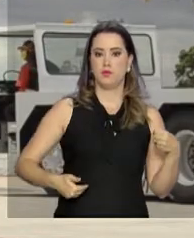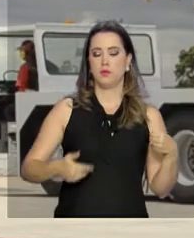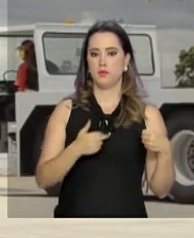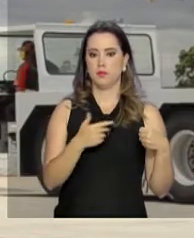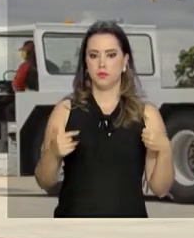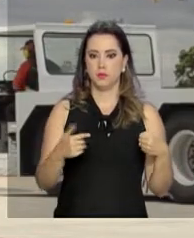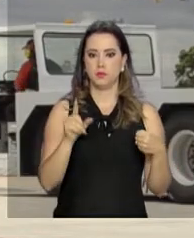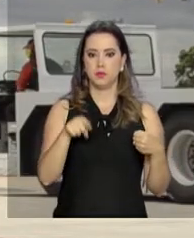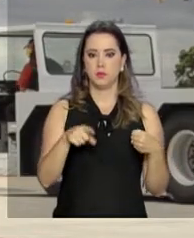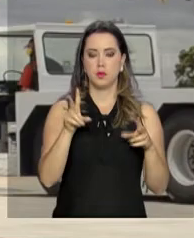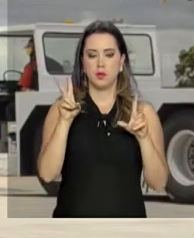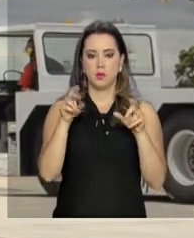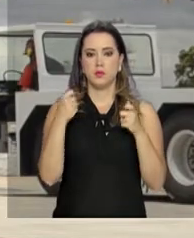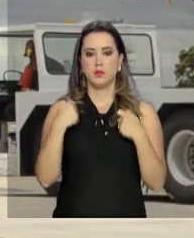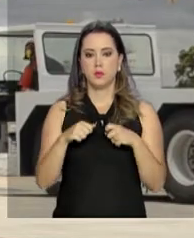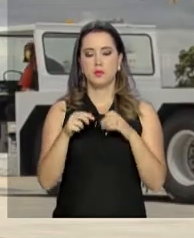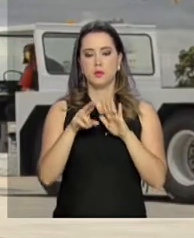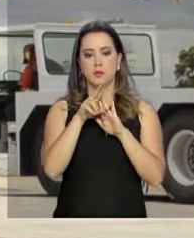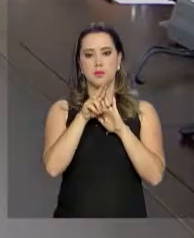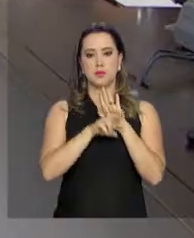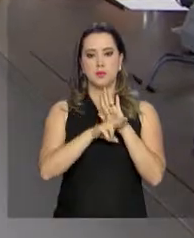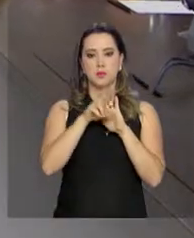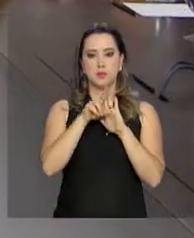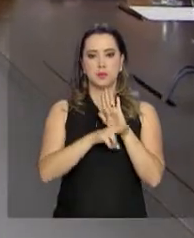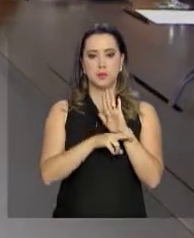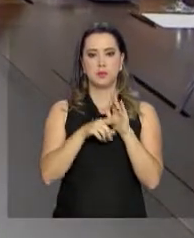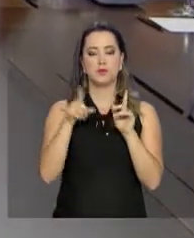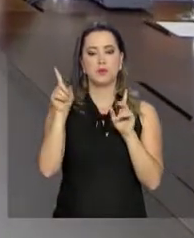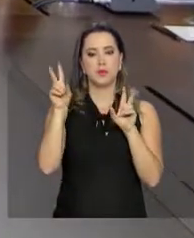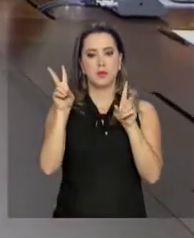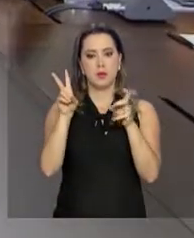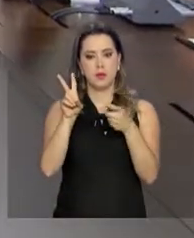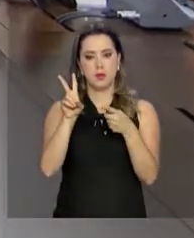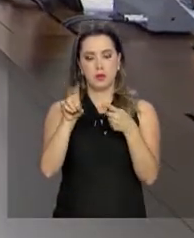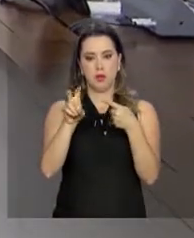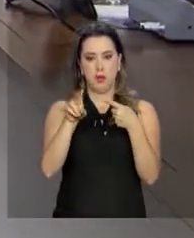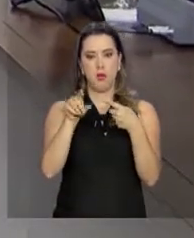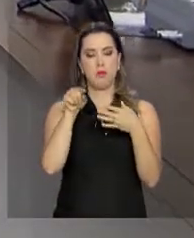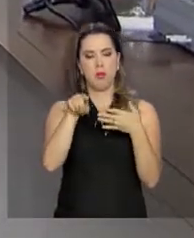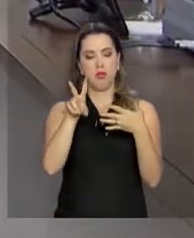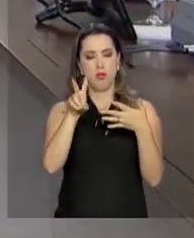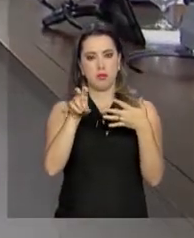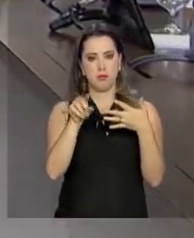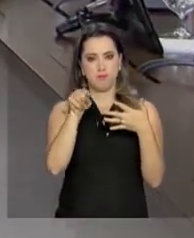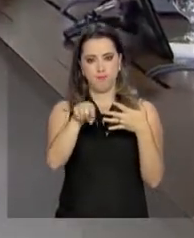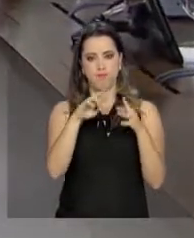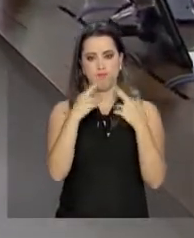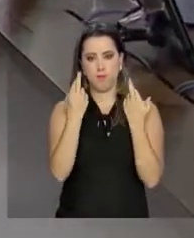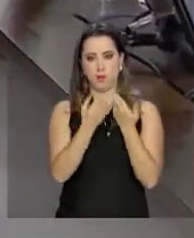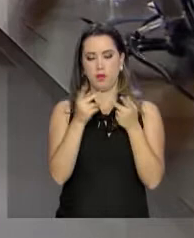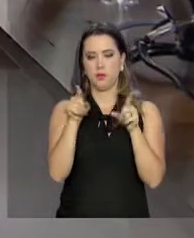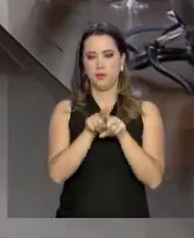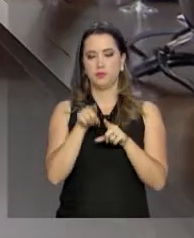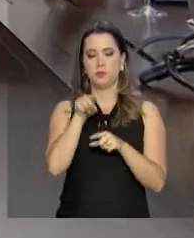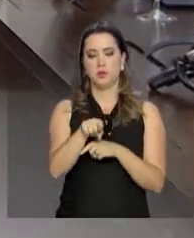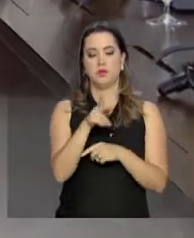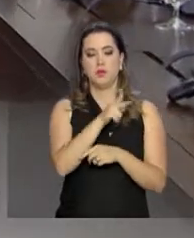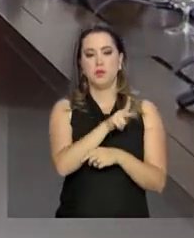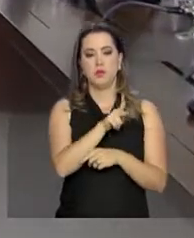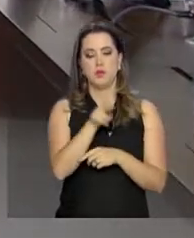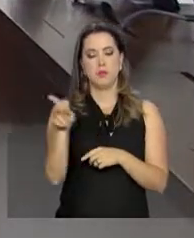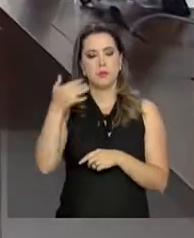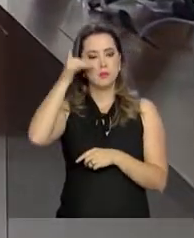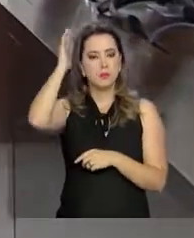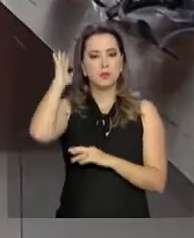O assunto ainda precisa ser regulamentado e foi motivo dessa reunião no Palácio do Planalto. Michel Temer, ministros,